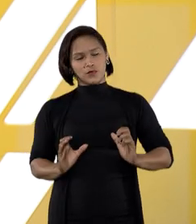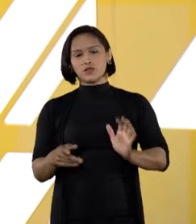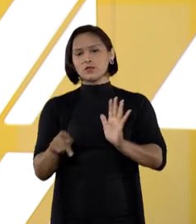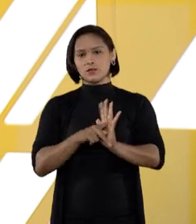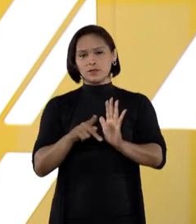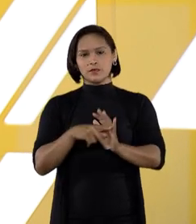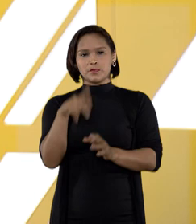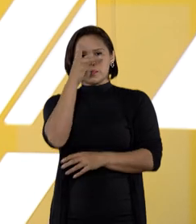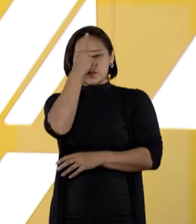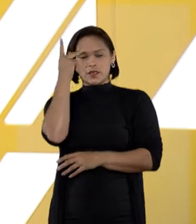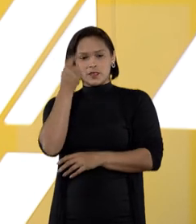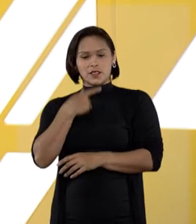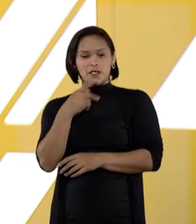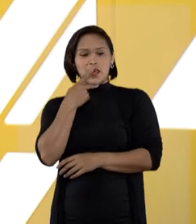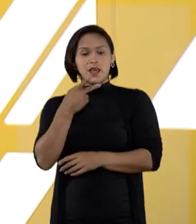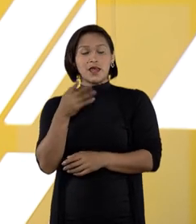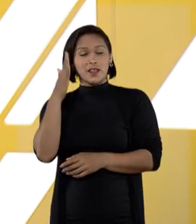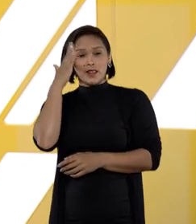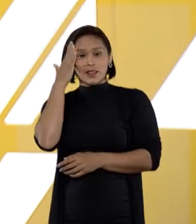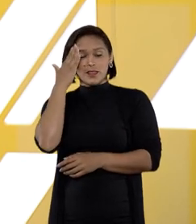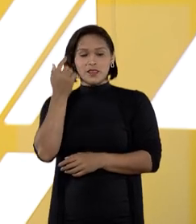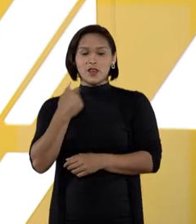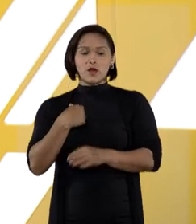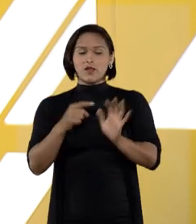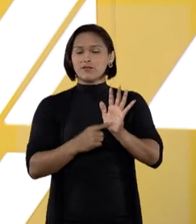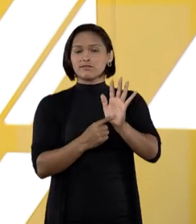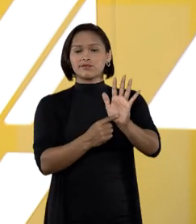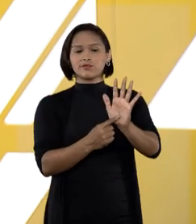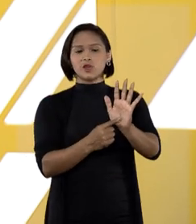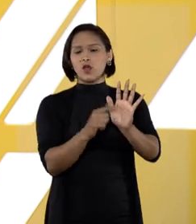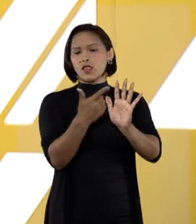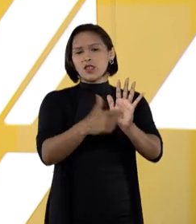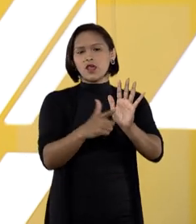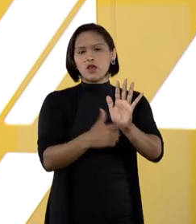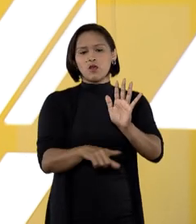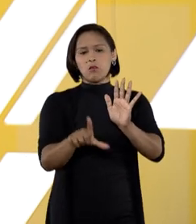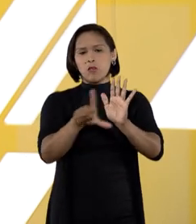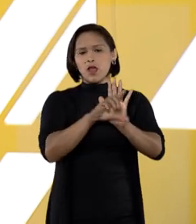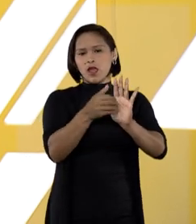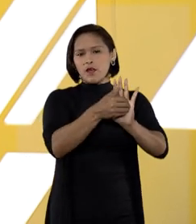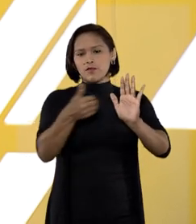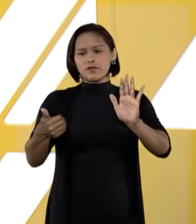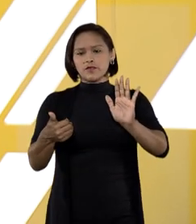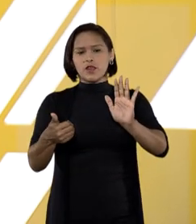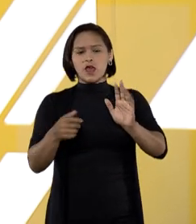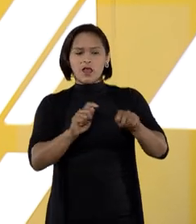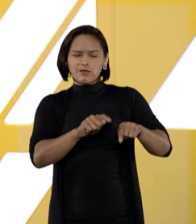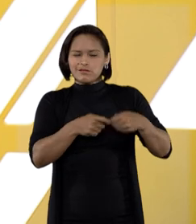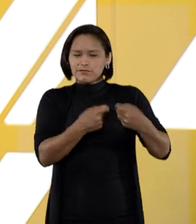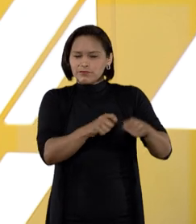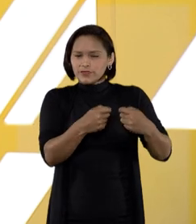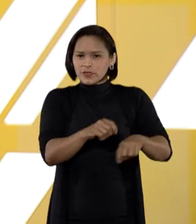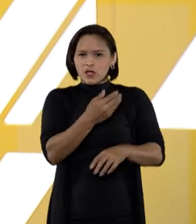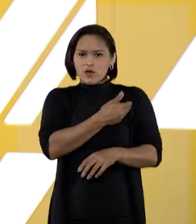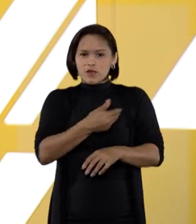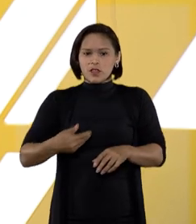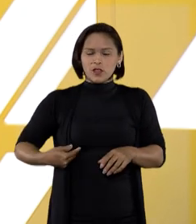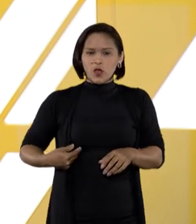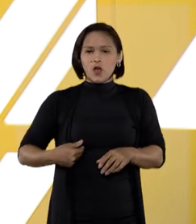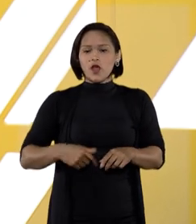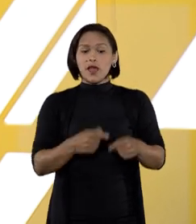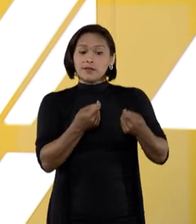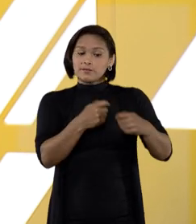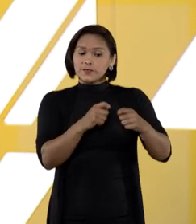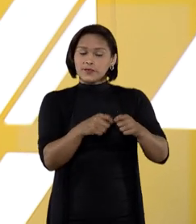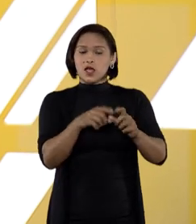cidadão. O ministro Og considerou que não ficou demonstrado nenhum ato ilegal ou abusivo do governador que